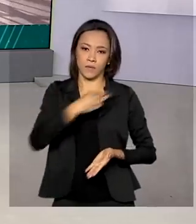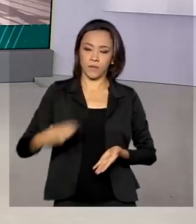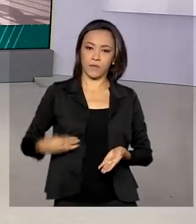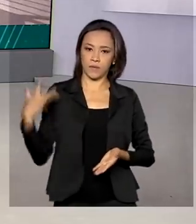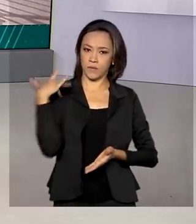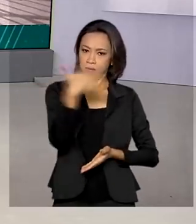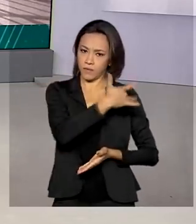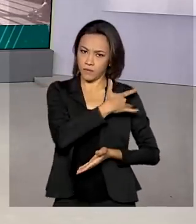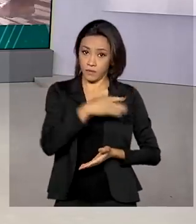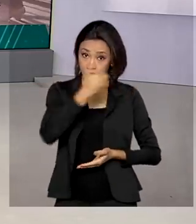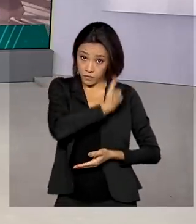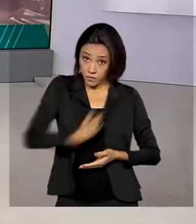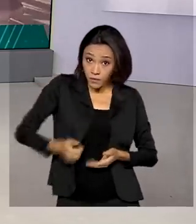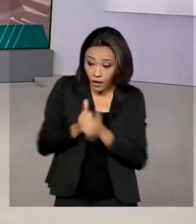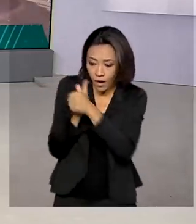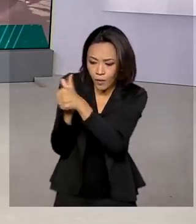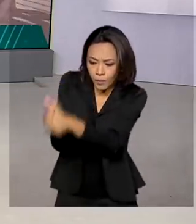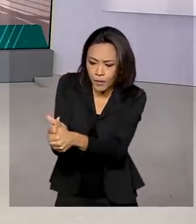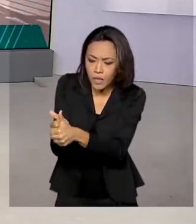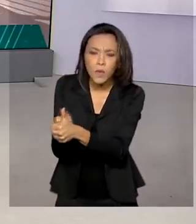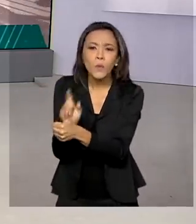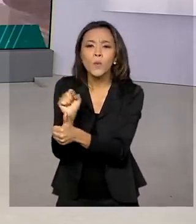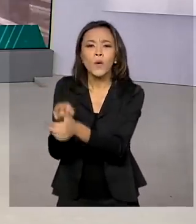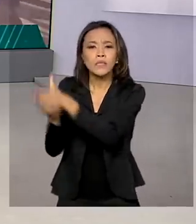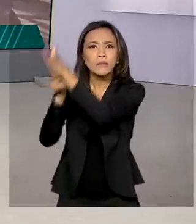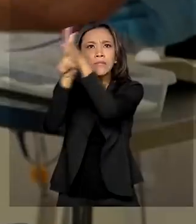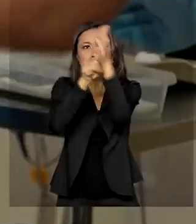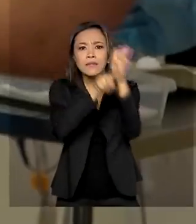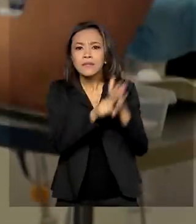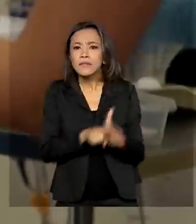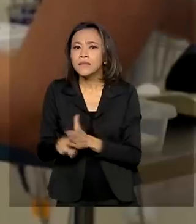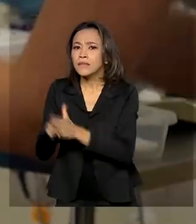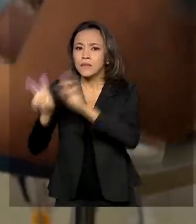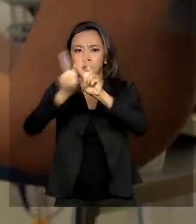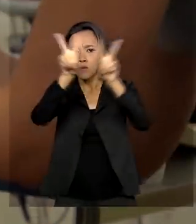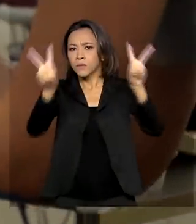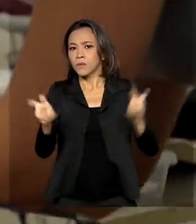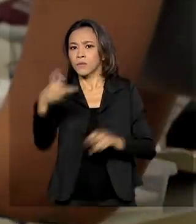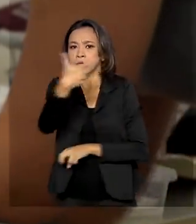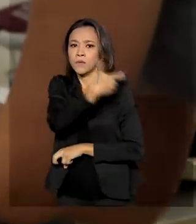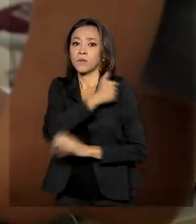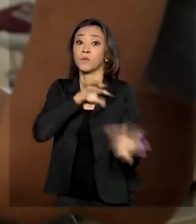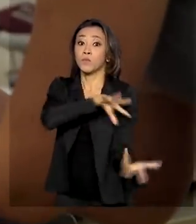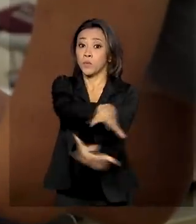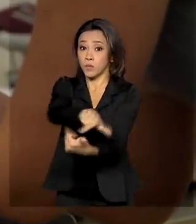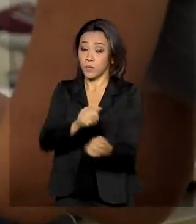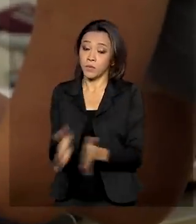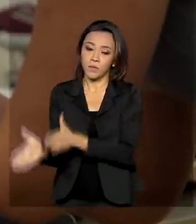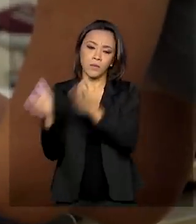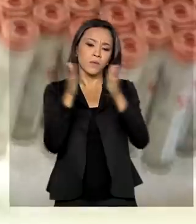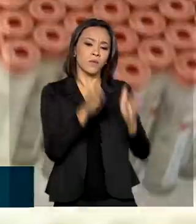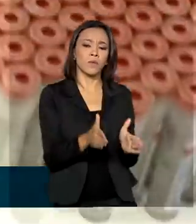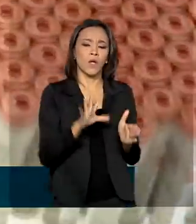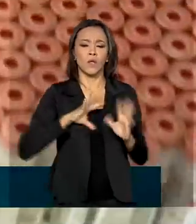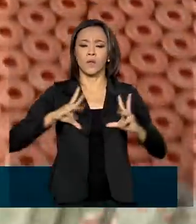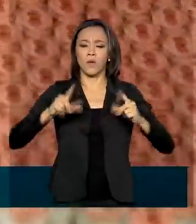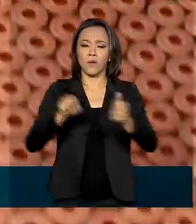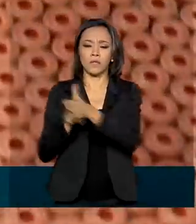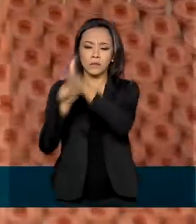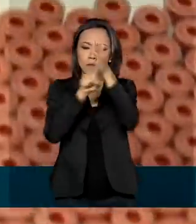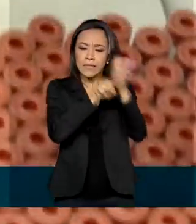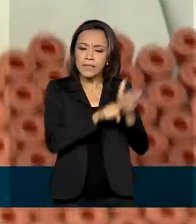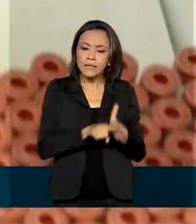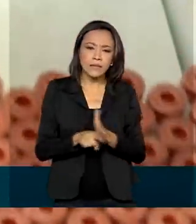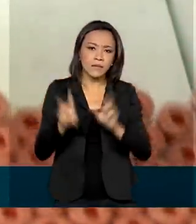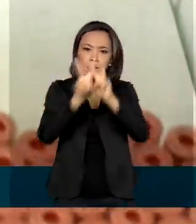acompanha o desenvolvimento de vacinas em todo o mundo. Todas as vacinas em desenvolvimento contra a Covid-19